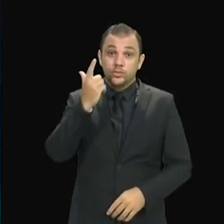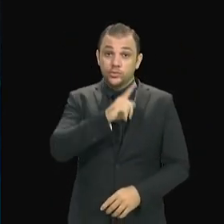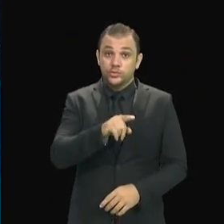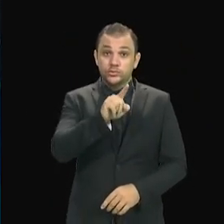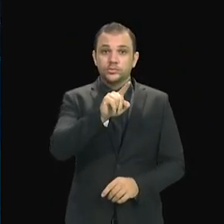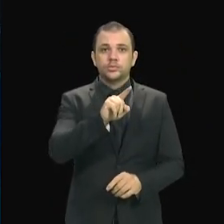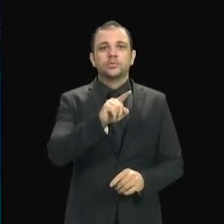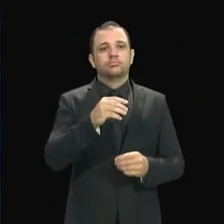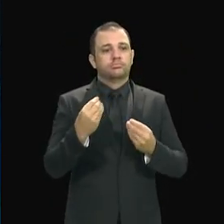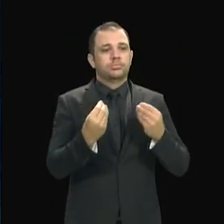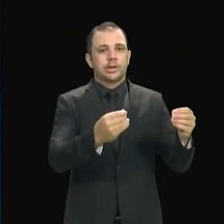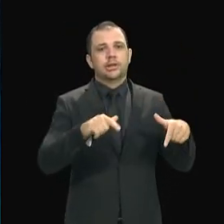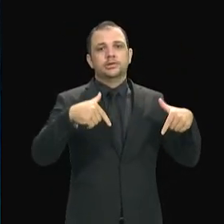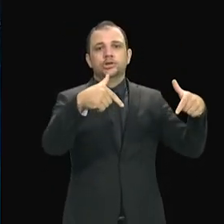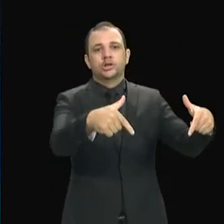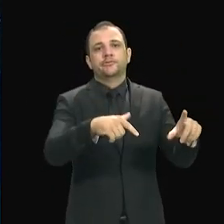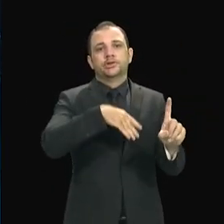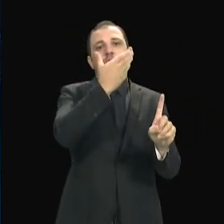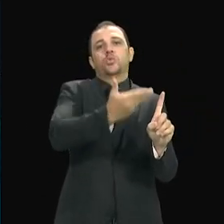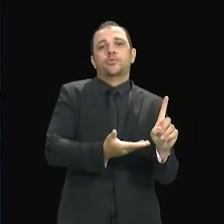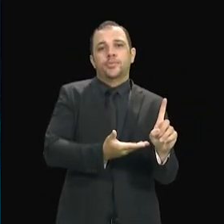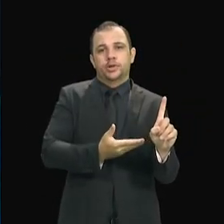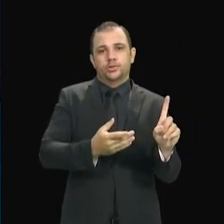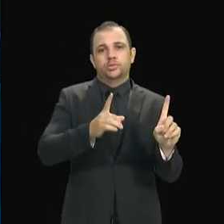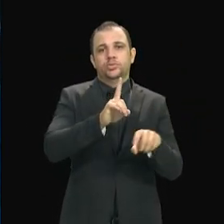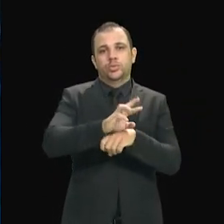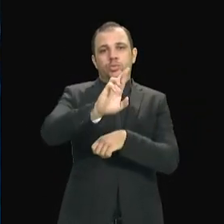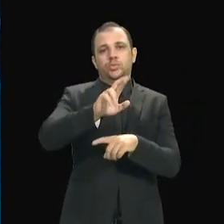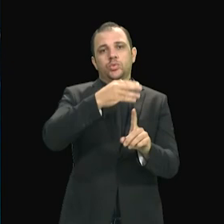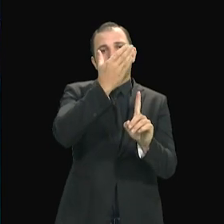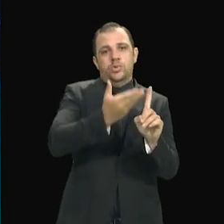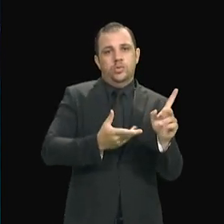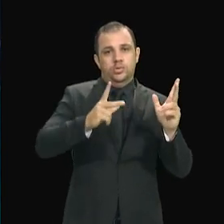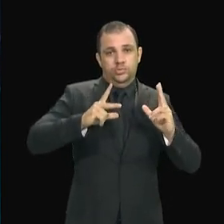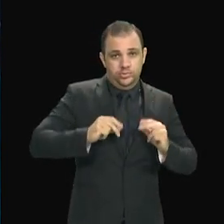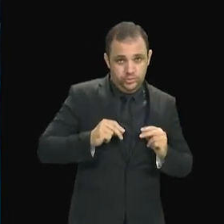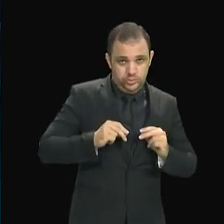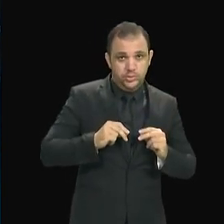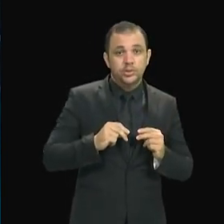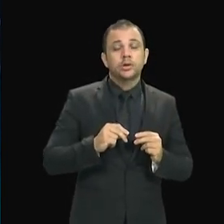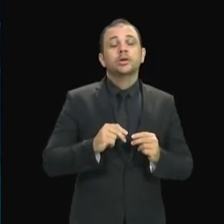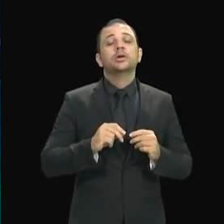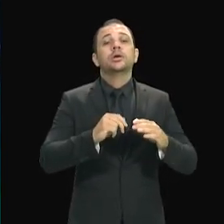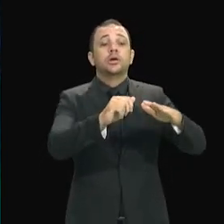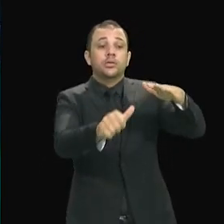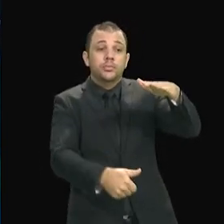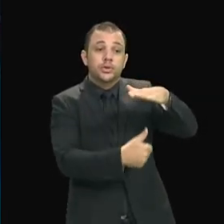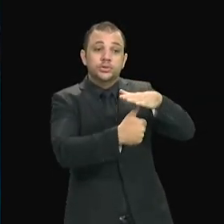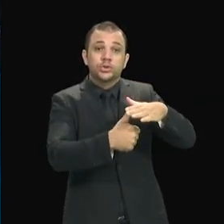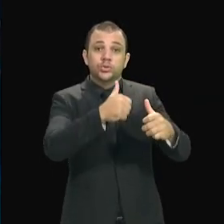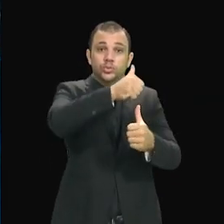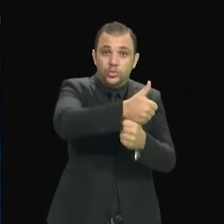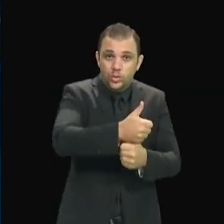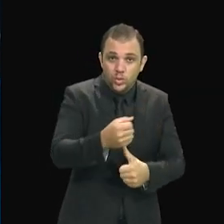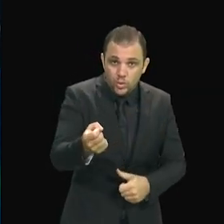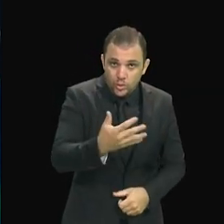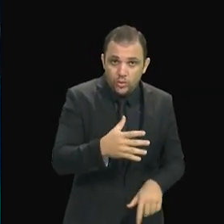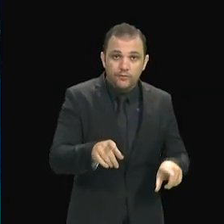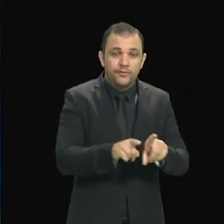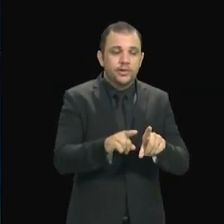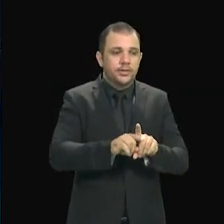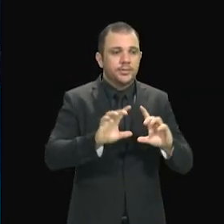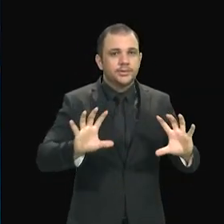doutor honoris causa, a posse da nova reitoria e uma grande celebração e agradecimento a essa transformação que essa